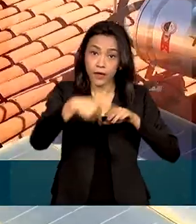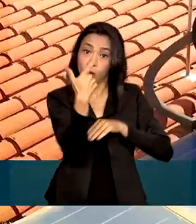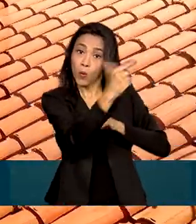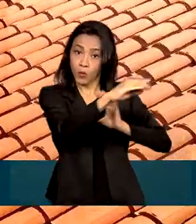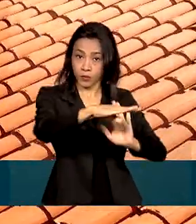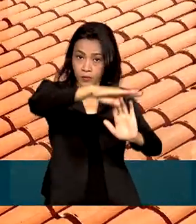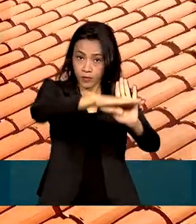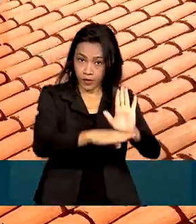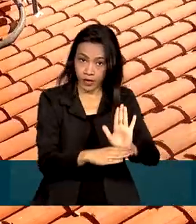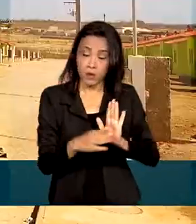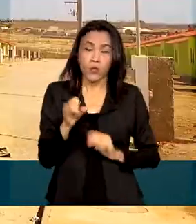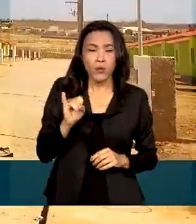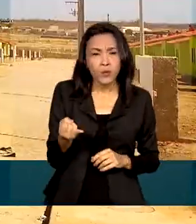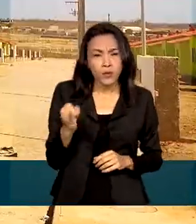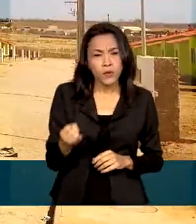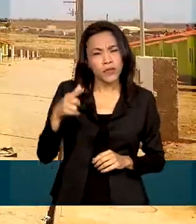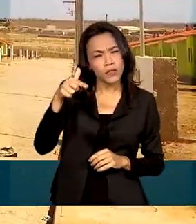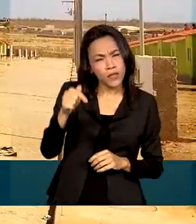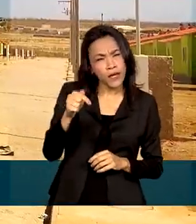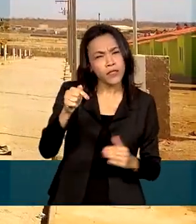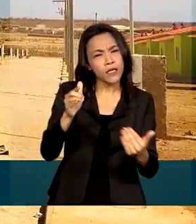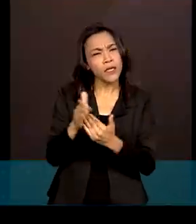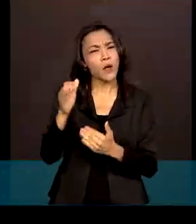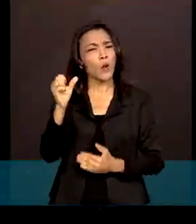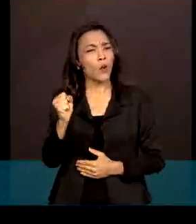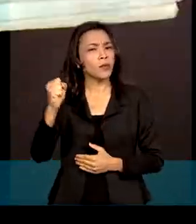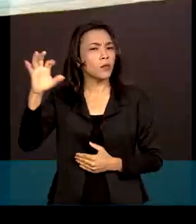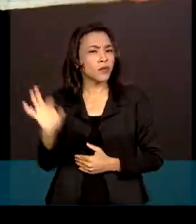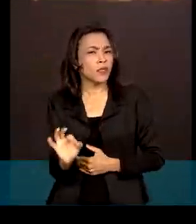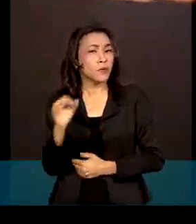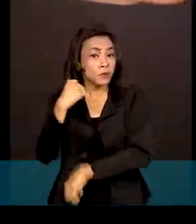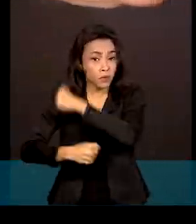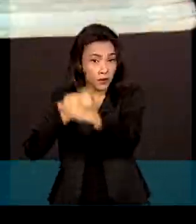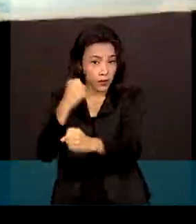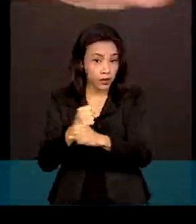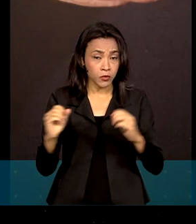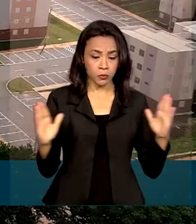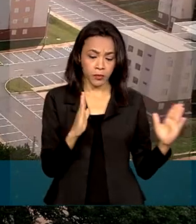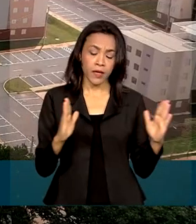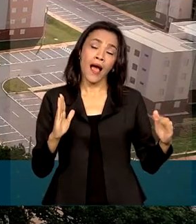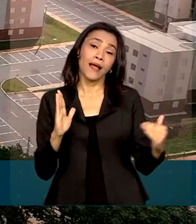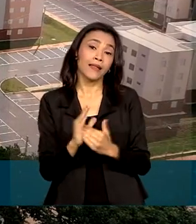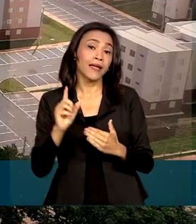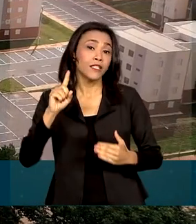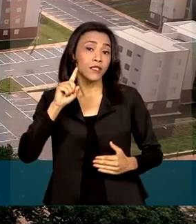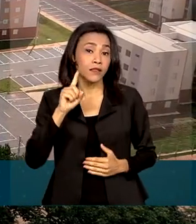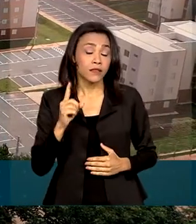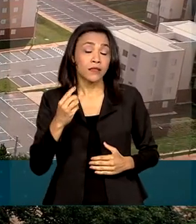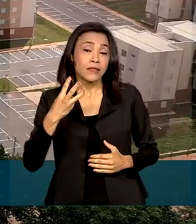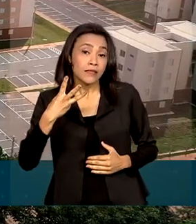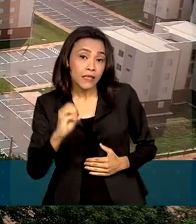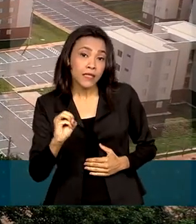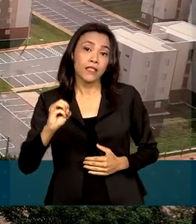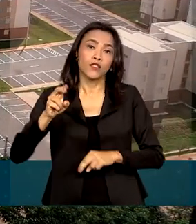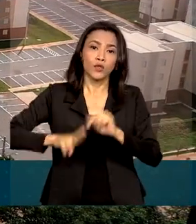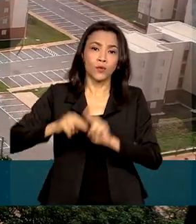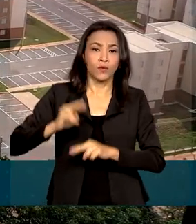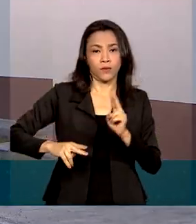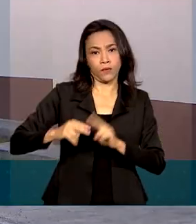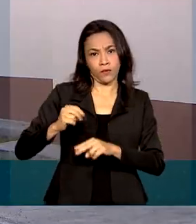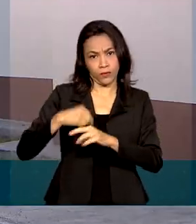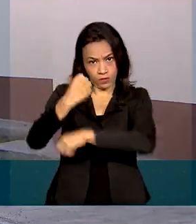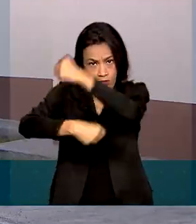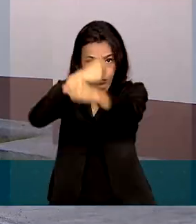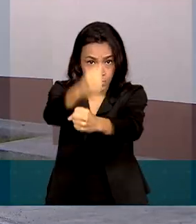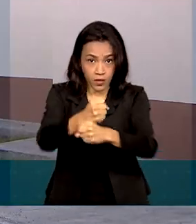juros, que fica em torno de 7% a 8% ao ano, vai valer até 30 de junho de 2023. O Conselho Curador